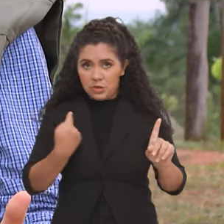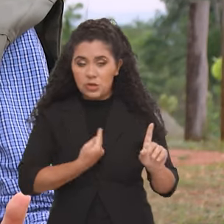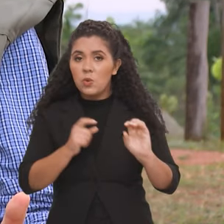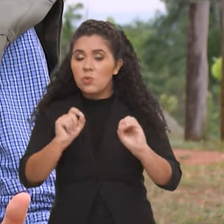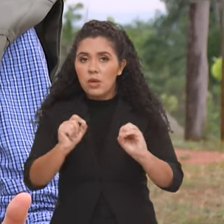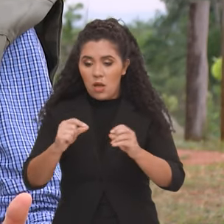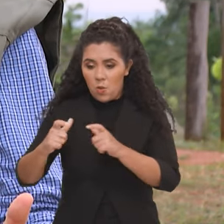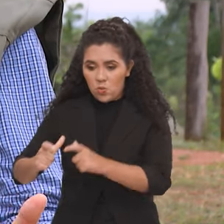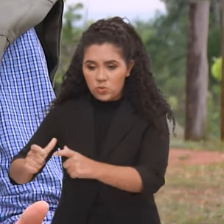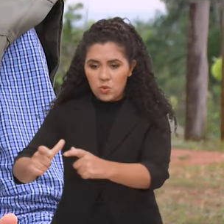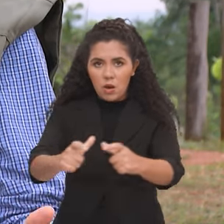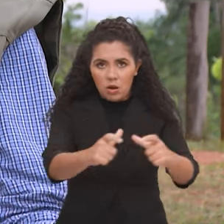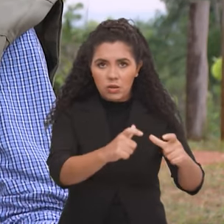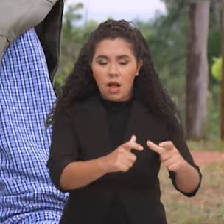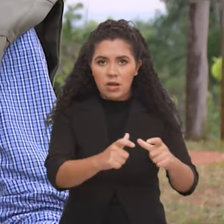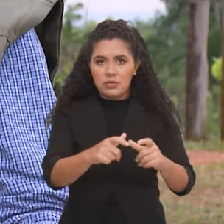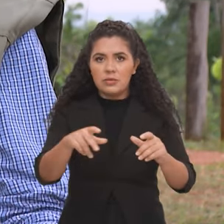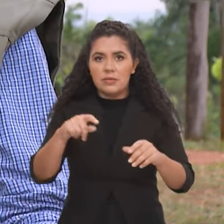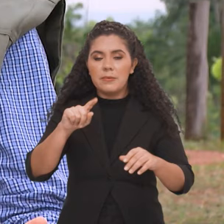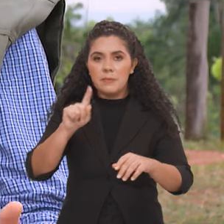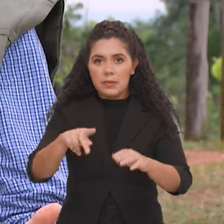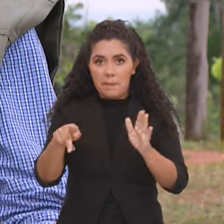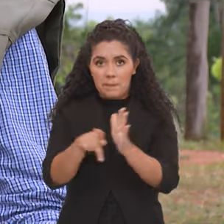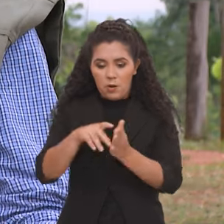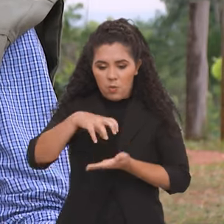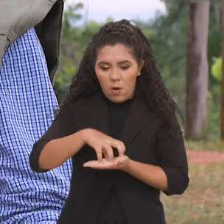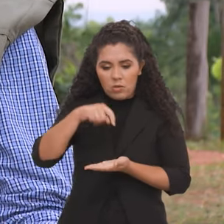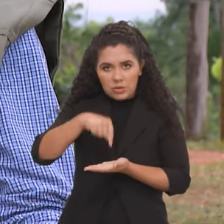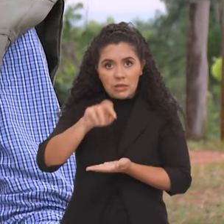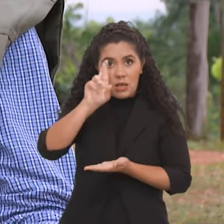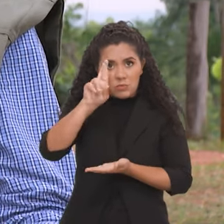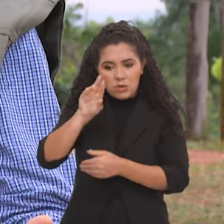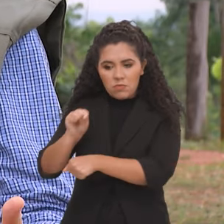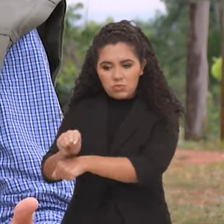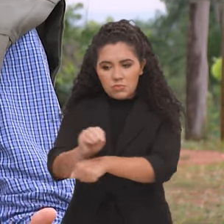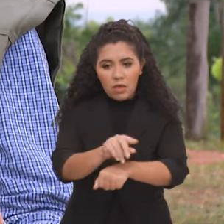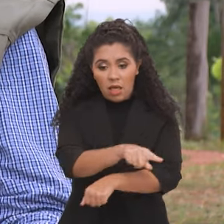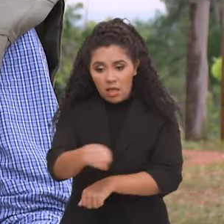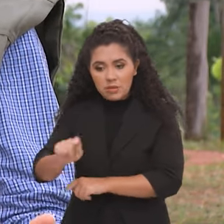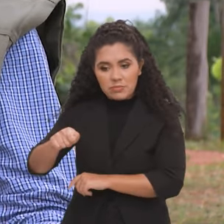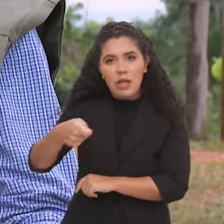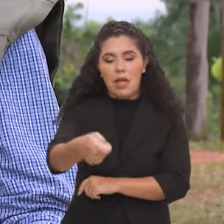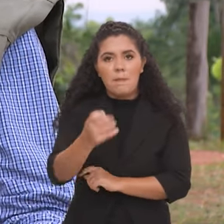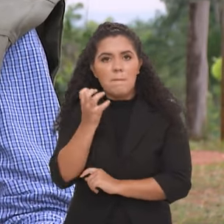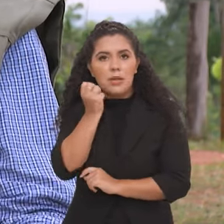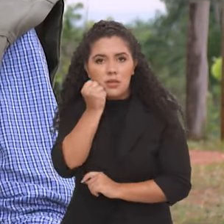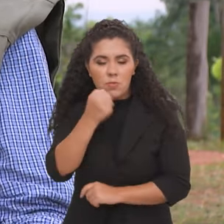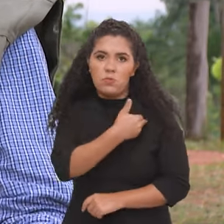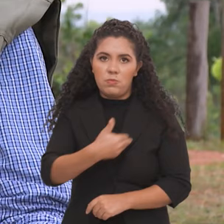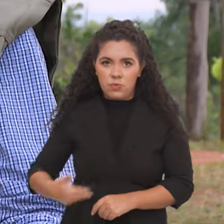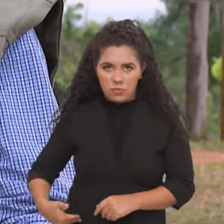as unidades de conservação que o ICMBio administra são patrimônio público. Então, é importante que a direção